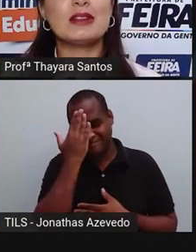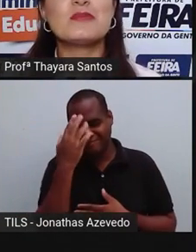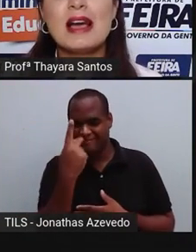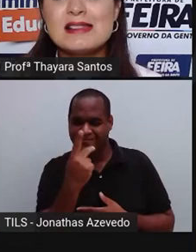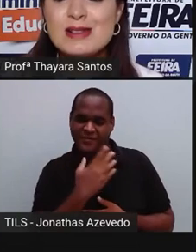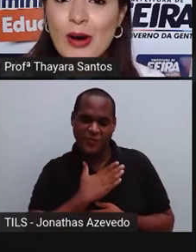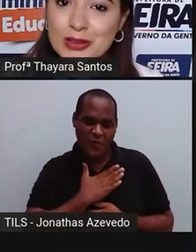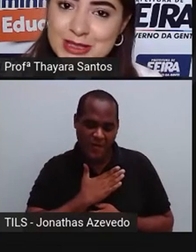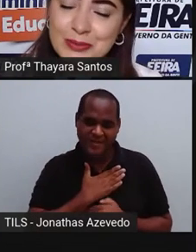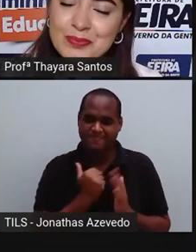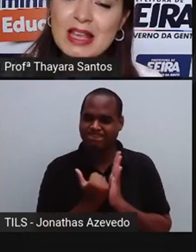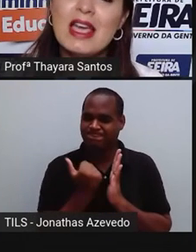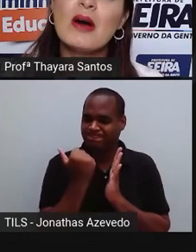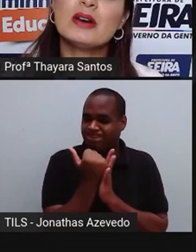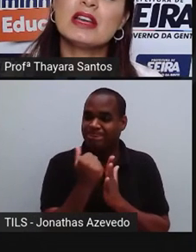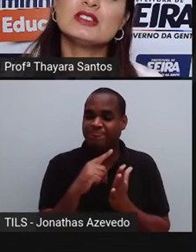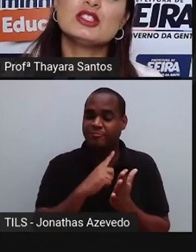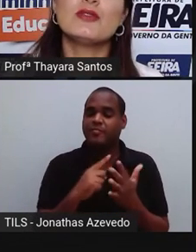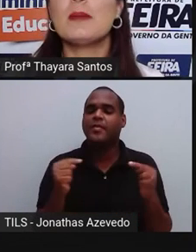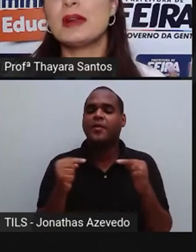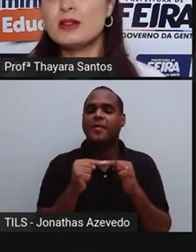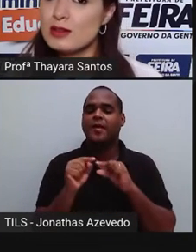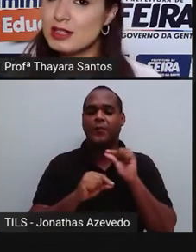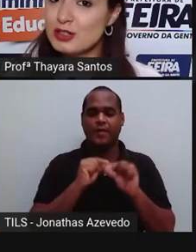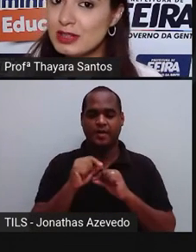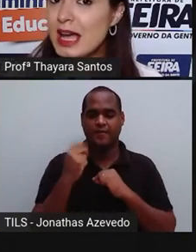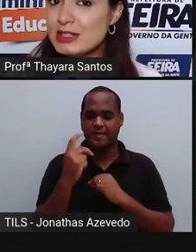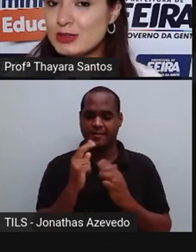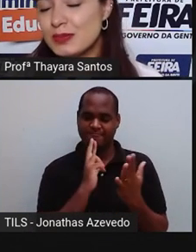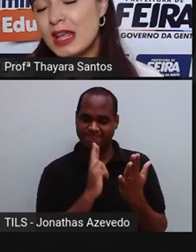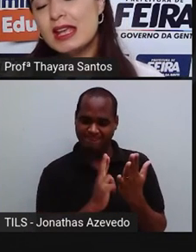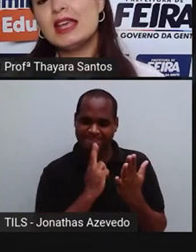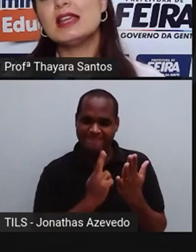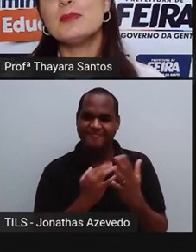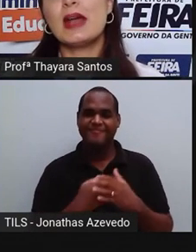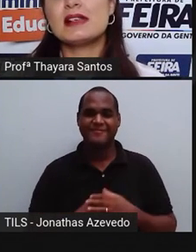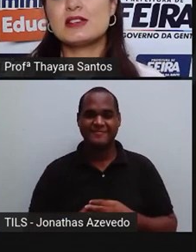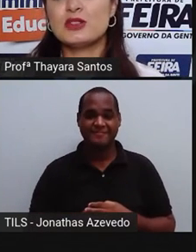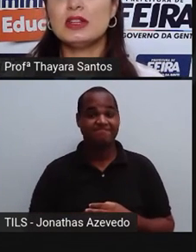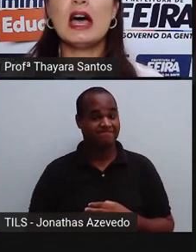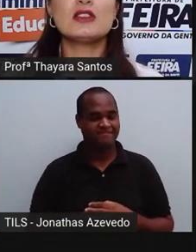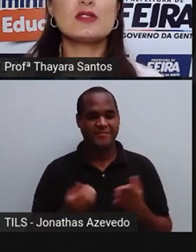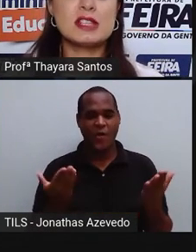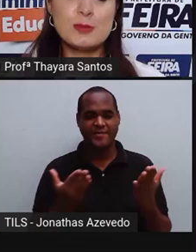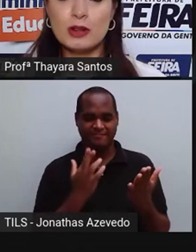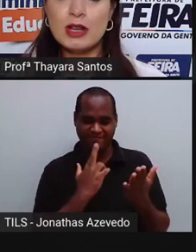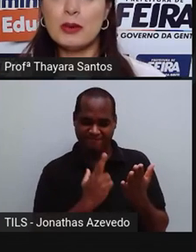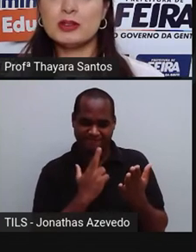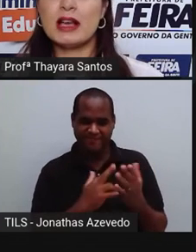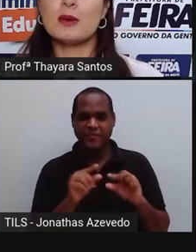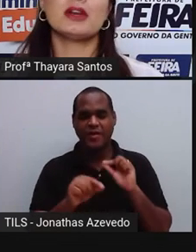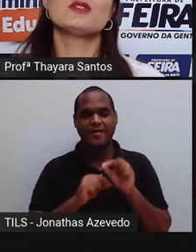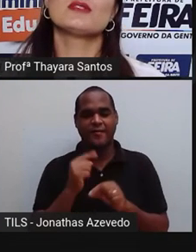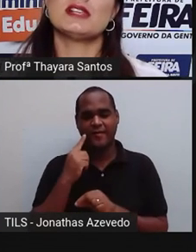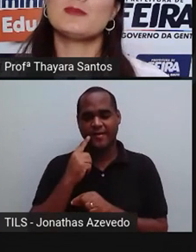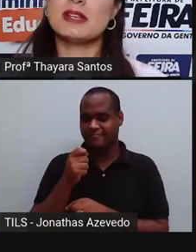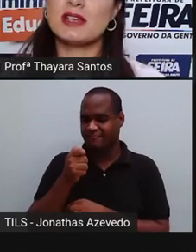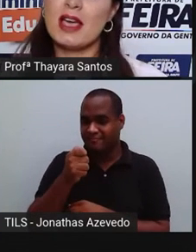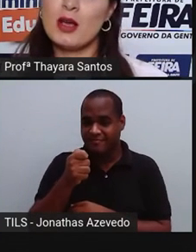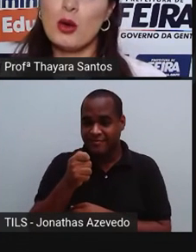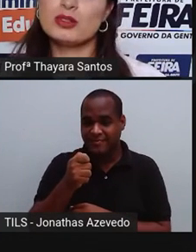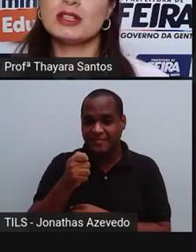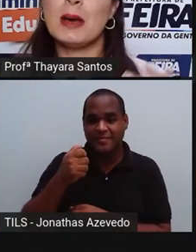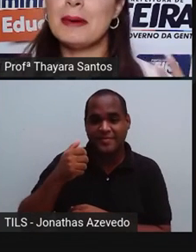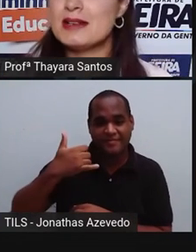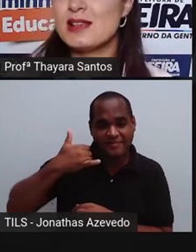do outro lado mais gostam, que é a hora que a gente vai para a nossa atividade. E para essa atividade, vocês podem apontar a câmera de vocês para